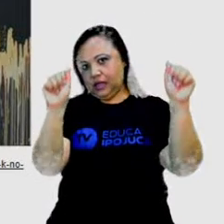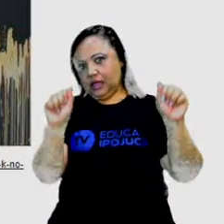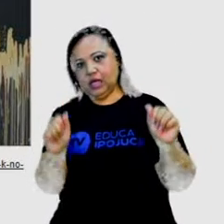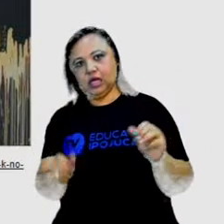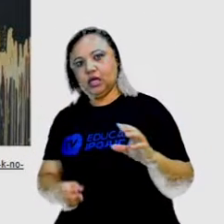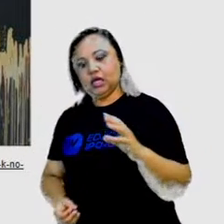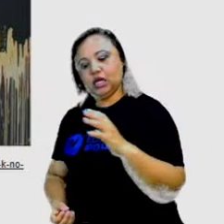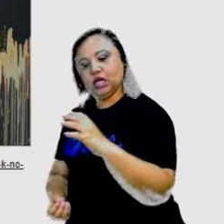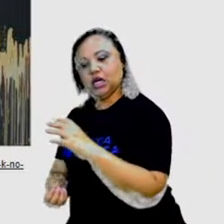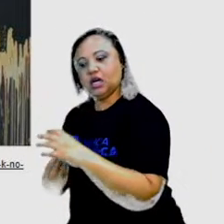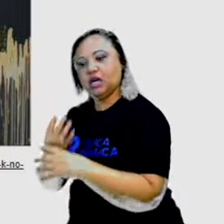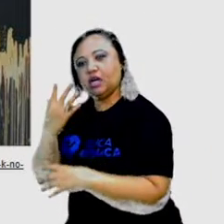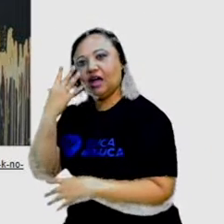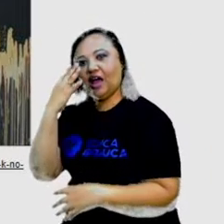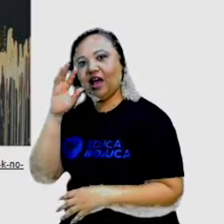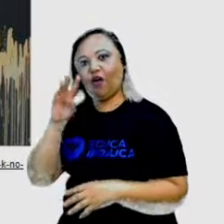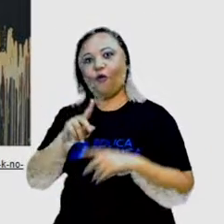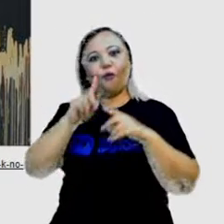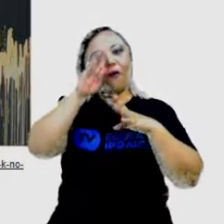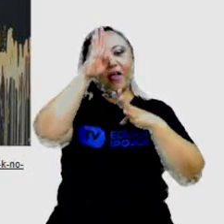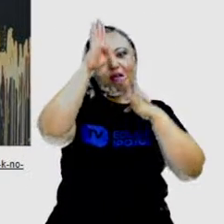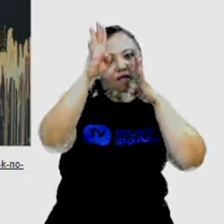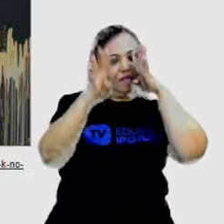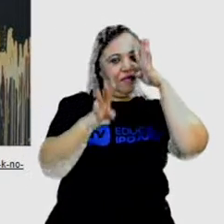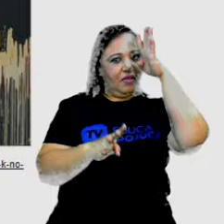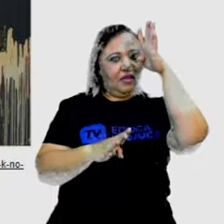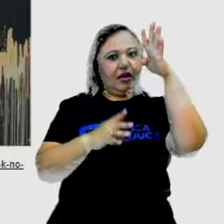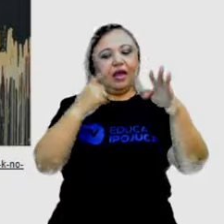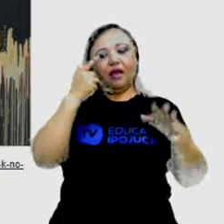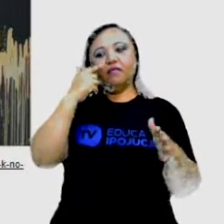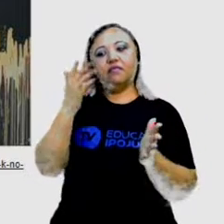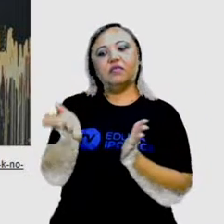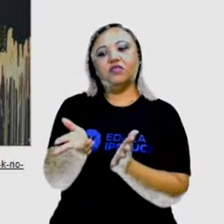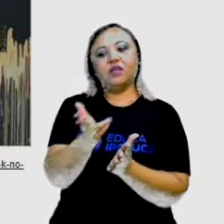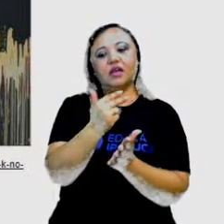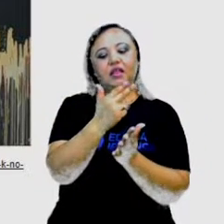Observe aí na sua telinha essa primeira arte.